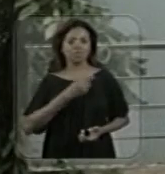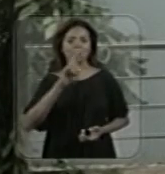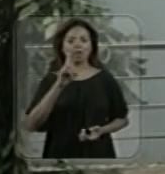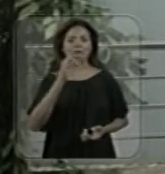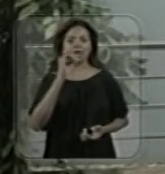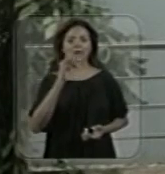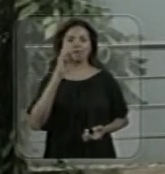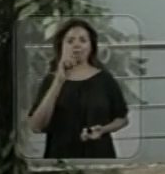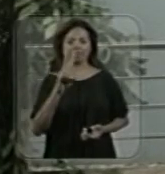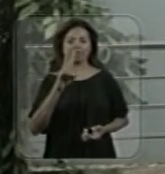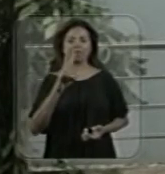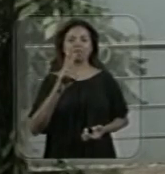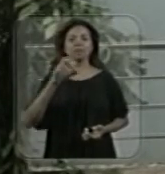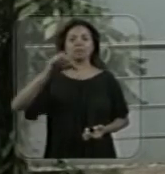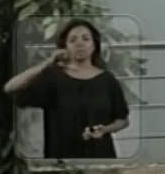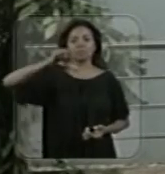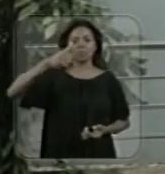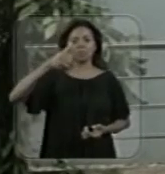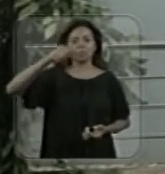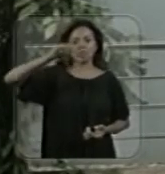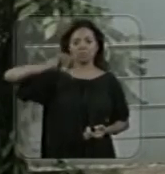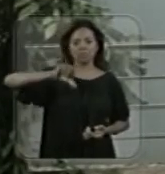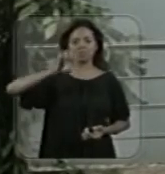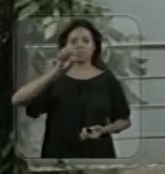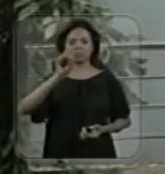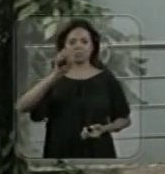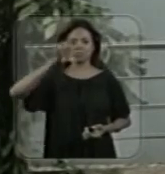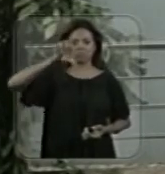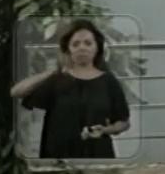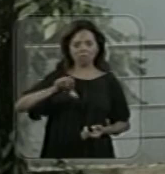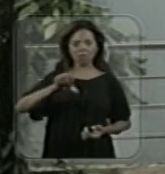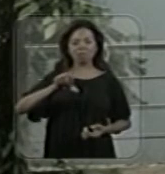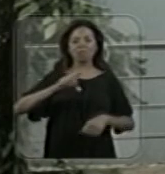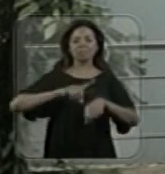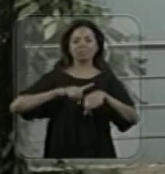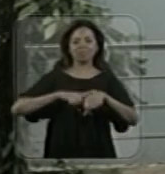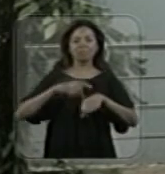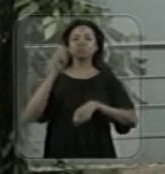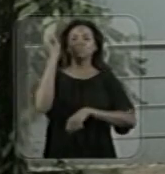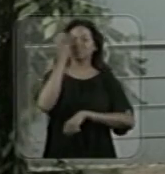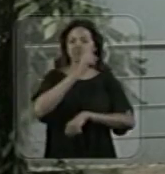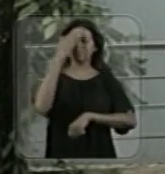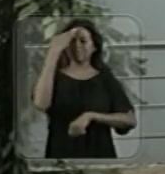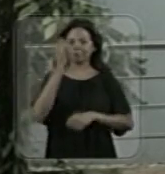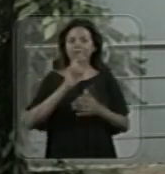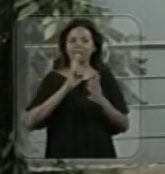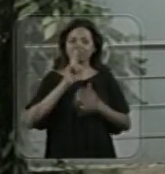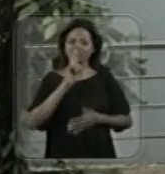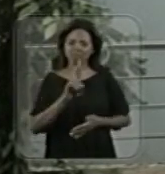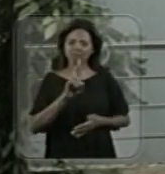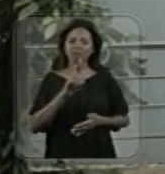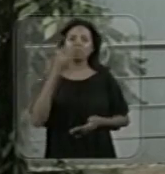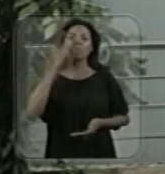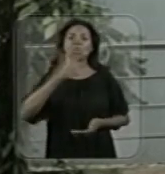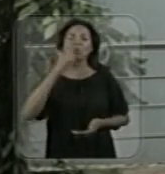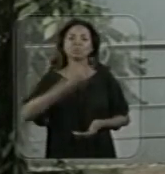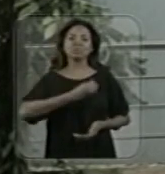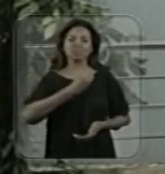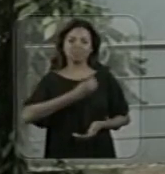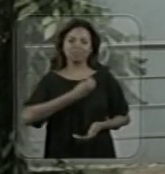Vivo com HIV desde 1989. Era uma época bem mais difícil de saber o resultado, de